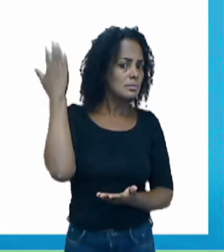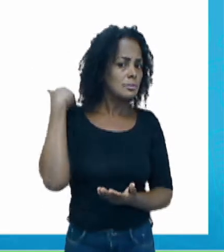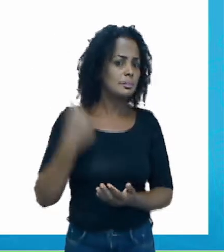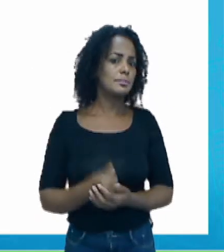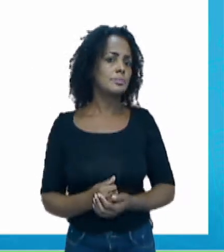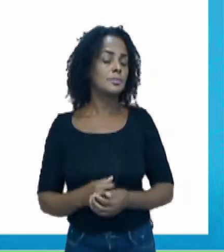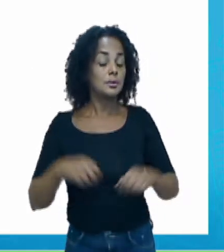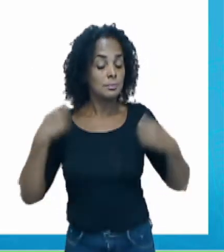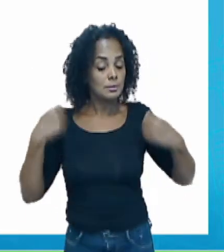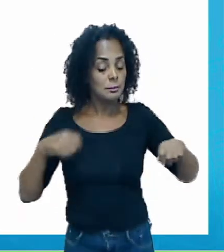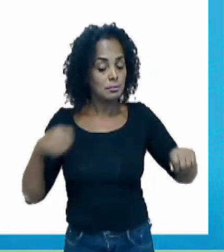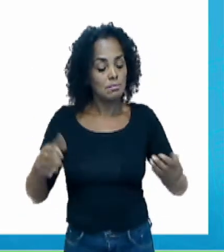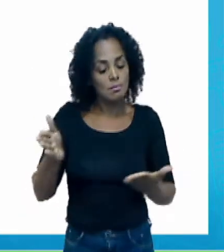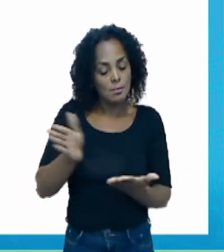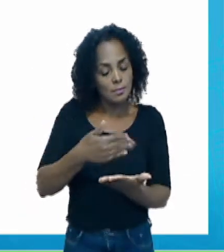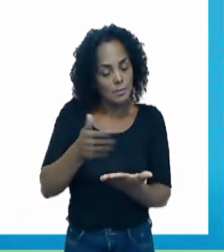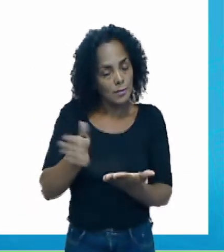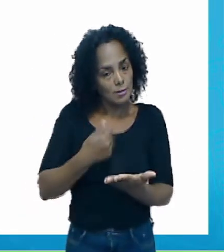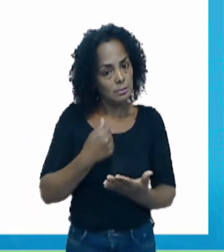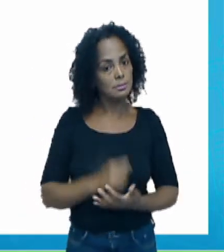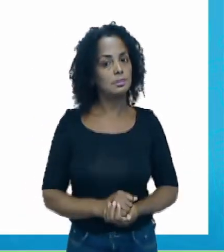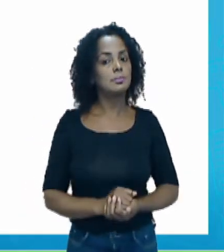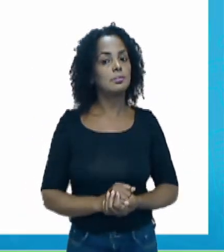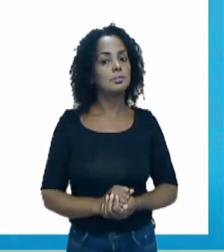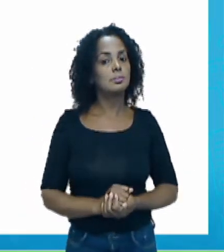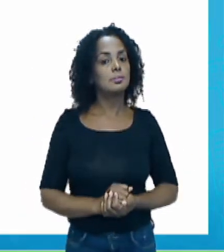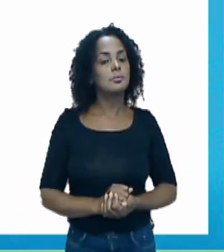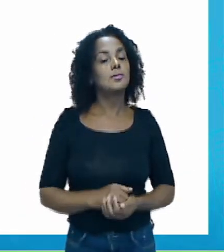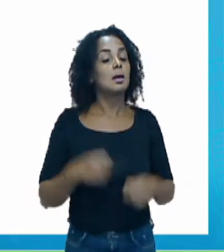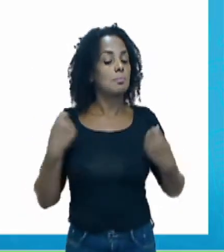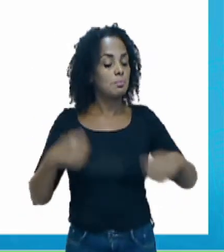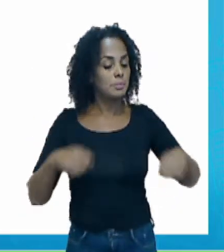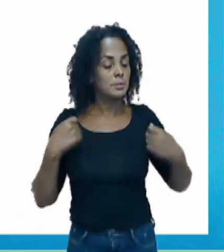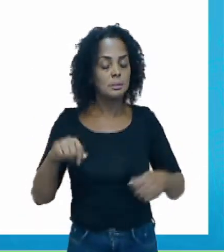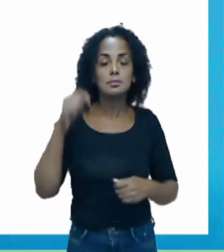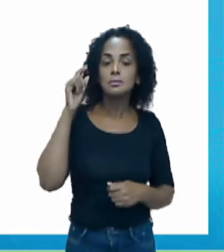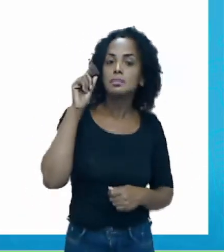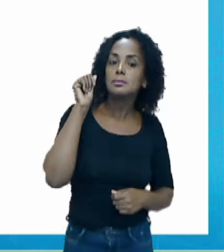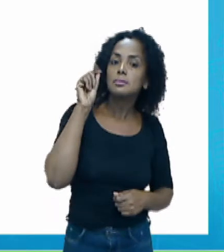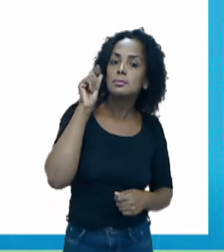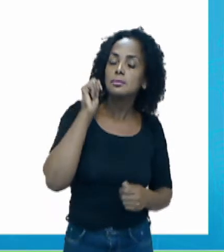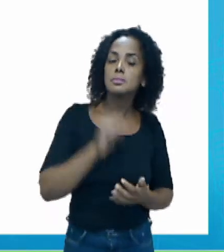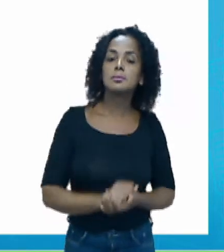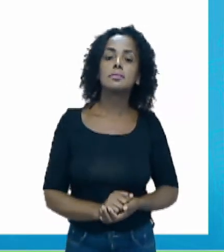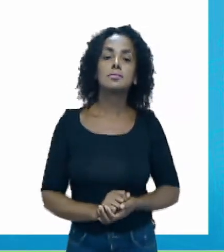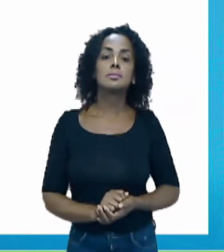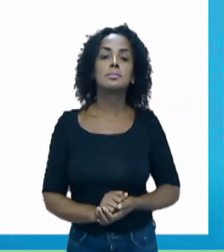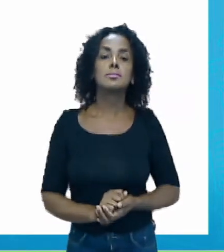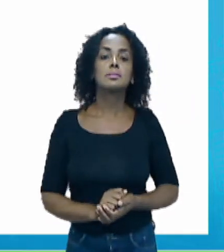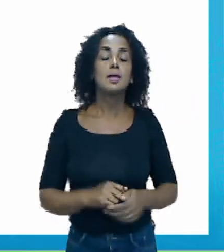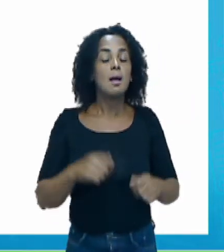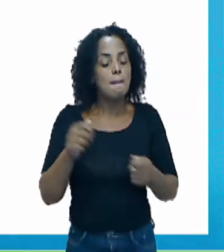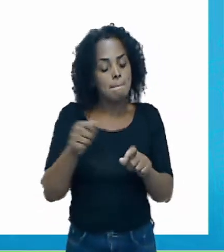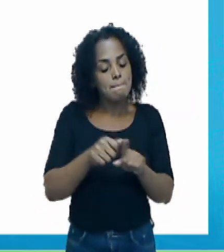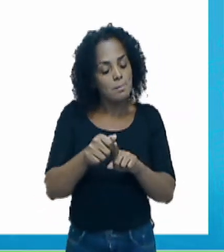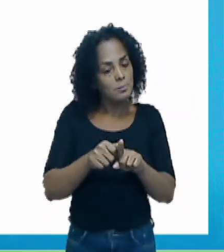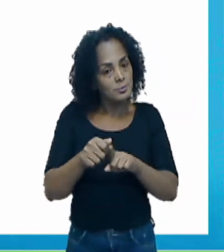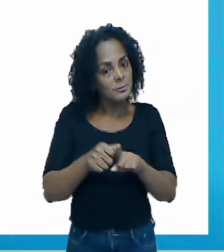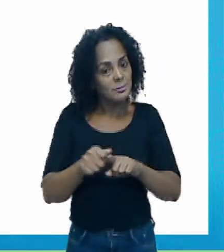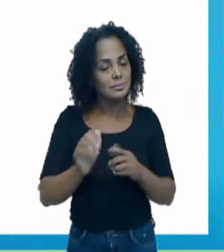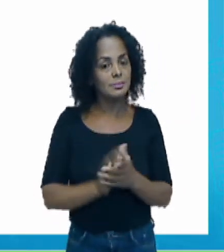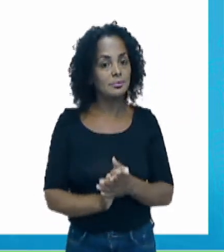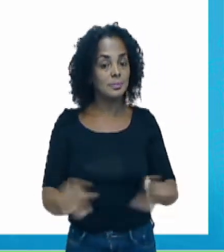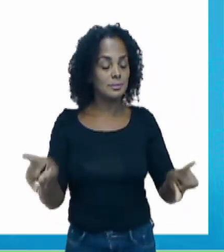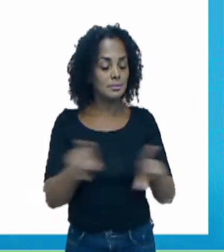Você vai precisar de um caderno, precisar de um lápis, borracha,